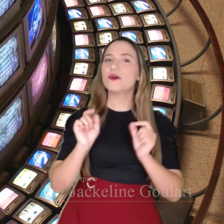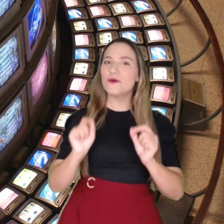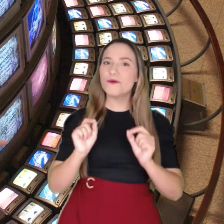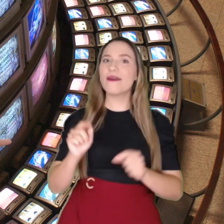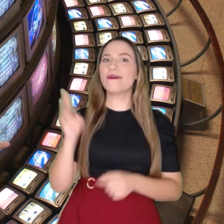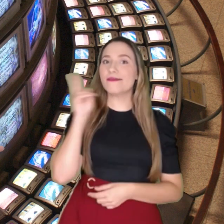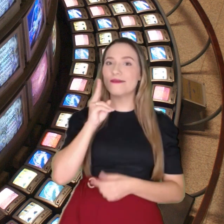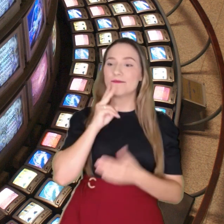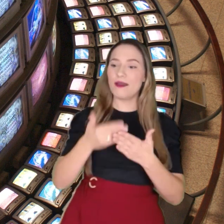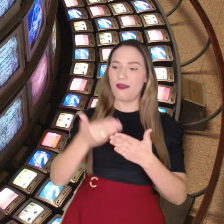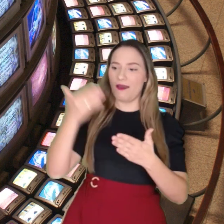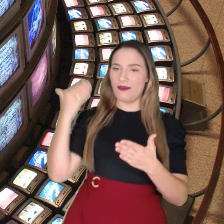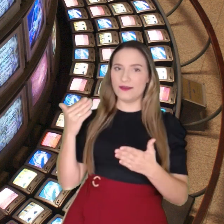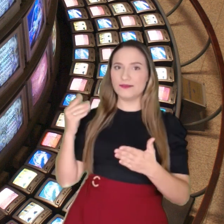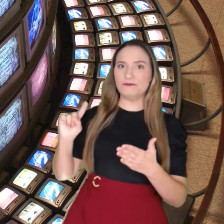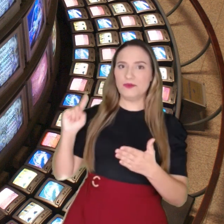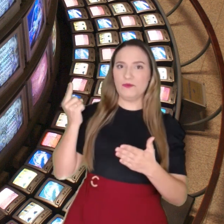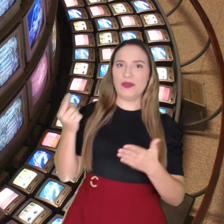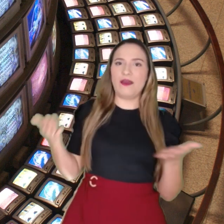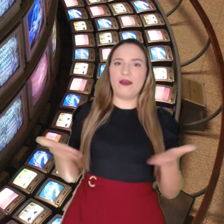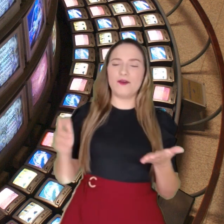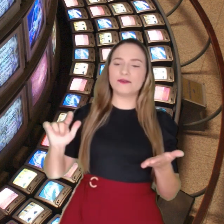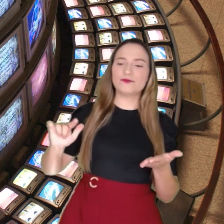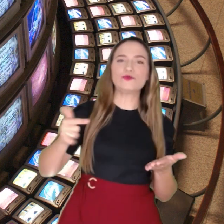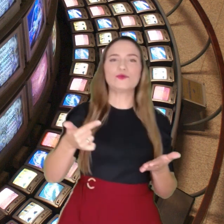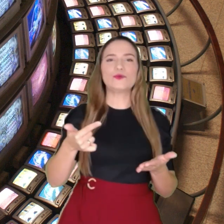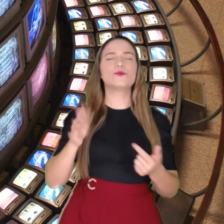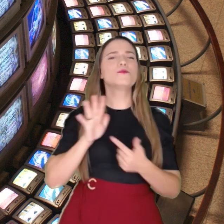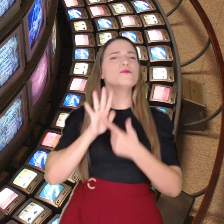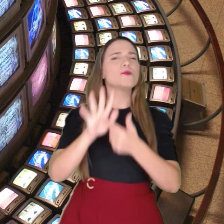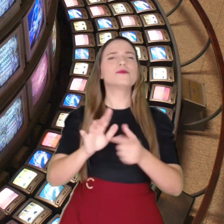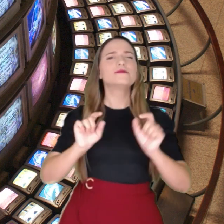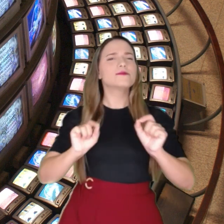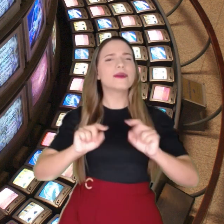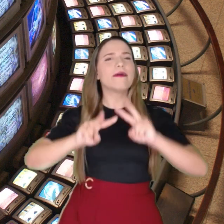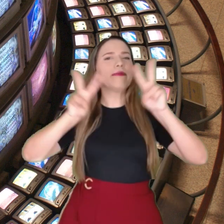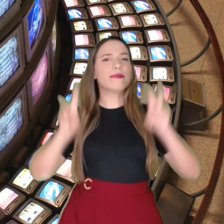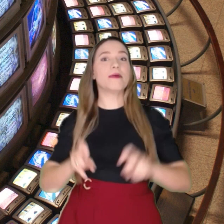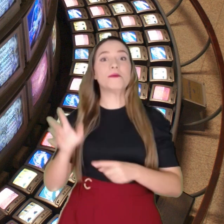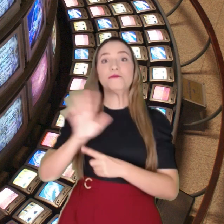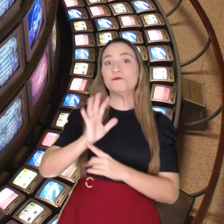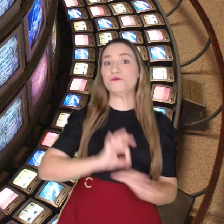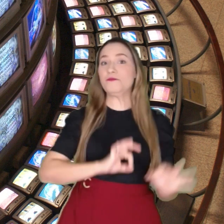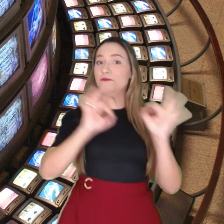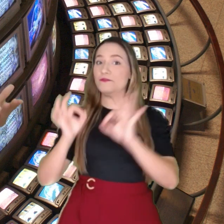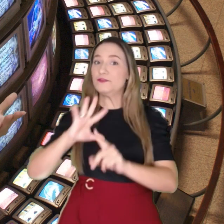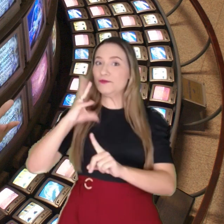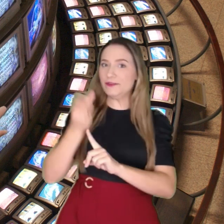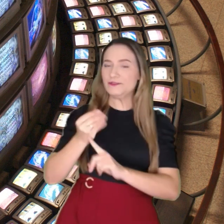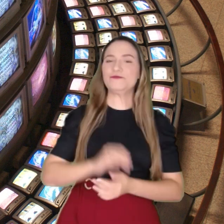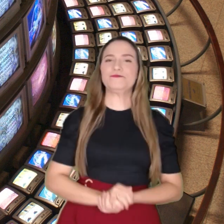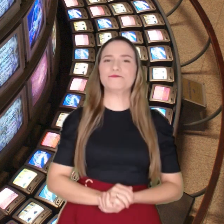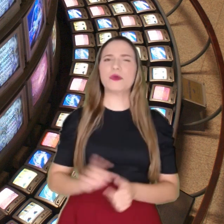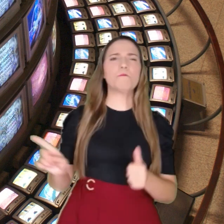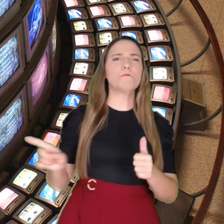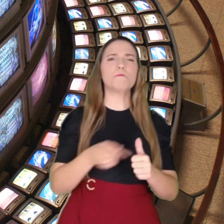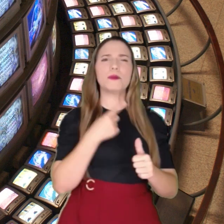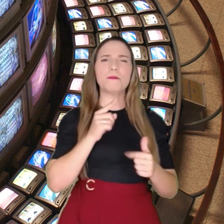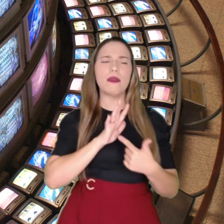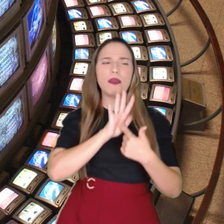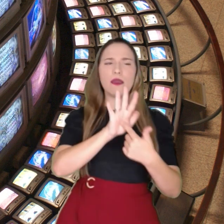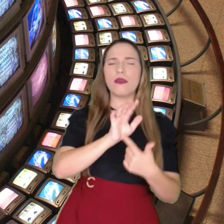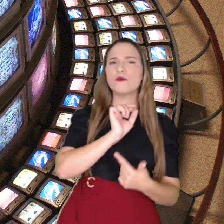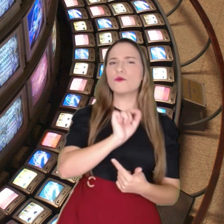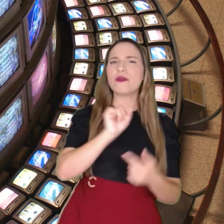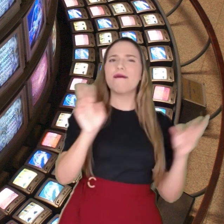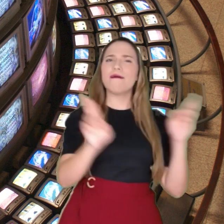uma continuação do programa anterior, que fala sobre videoarte. No anterior, nós falamos